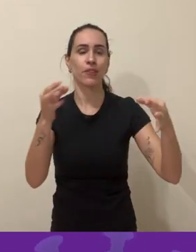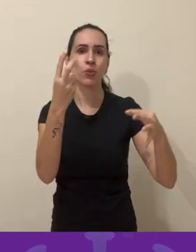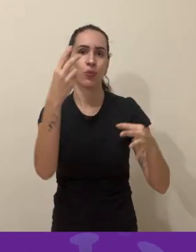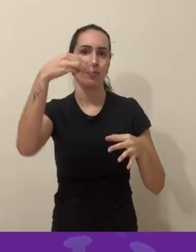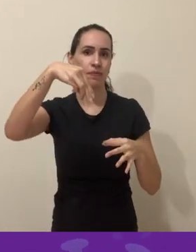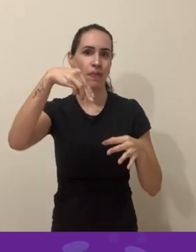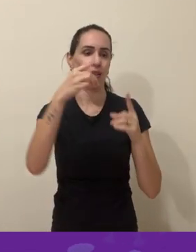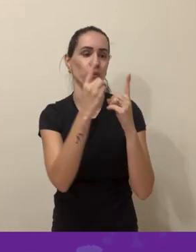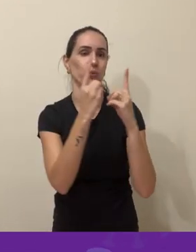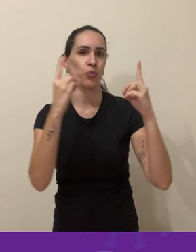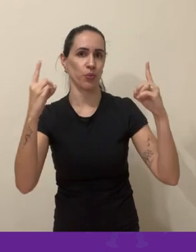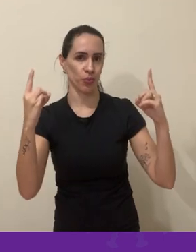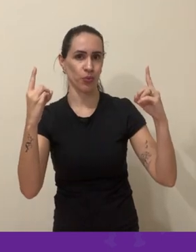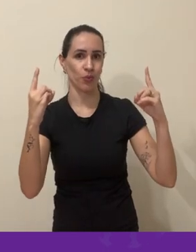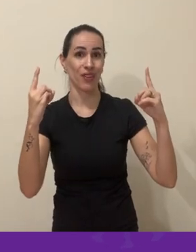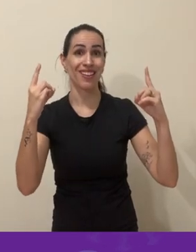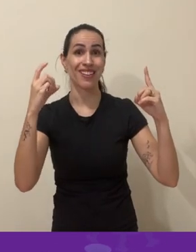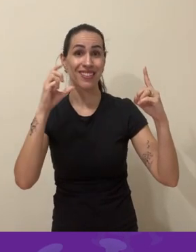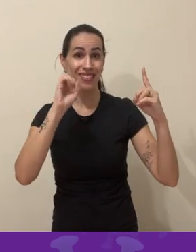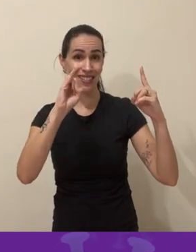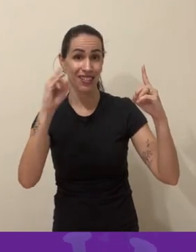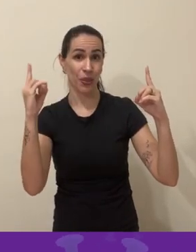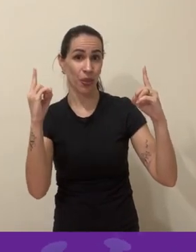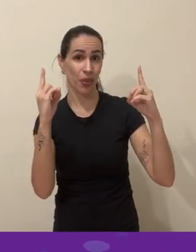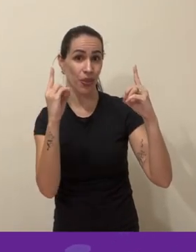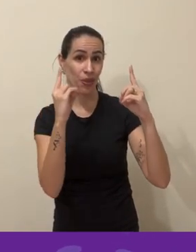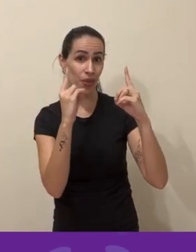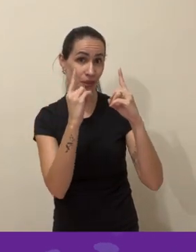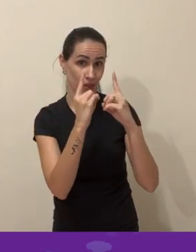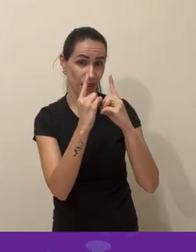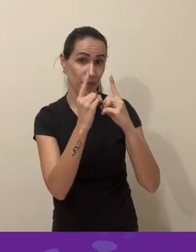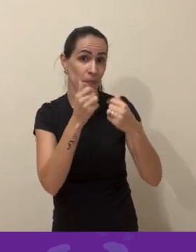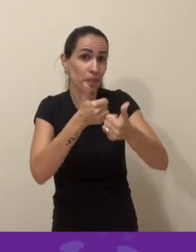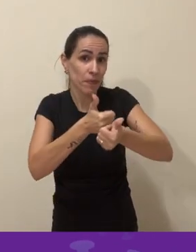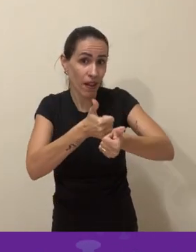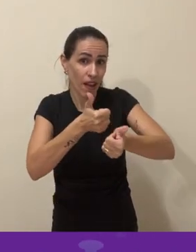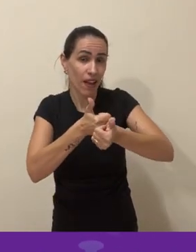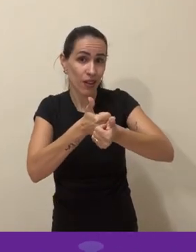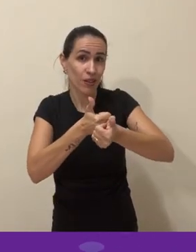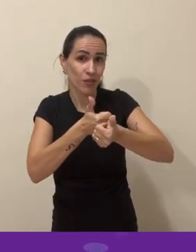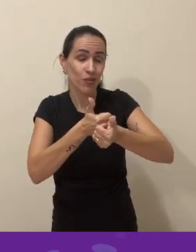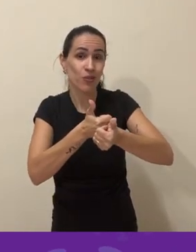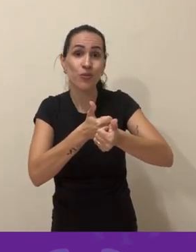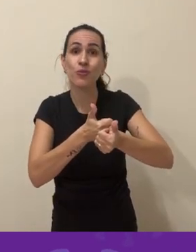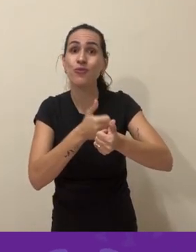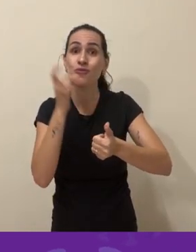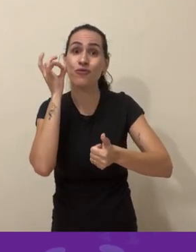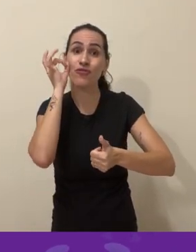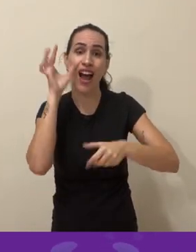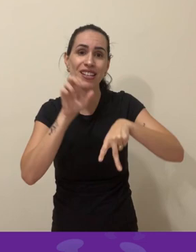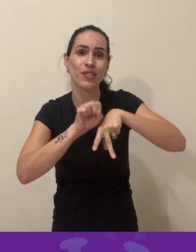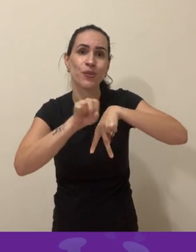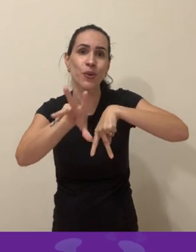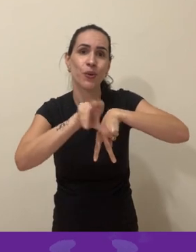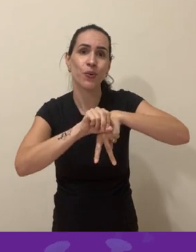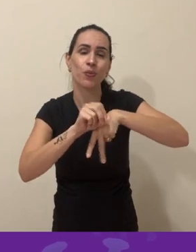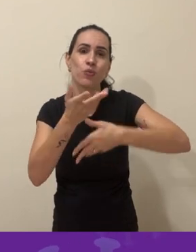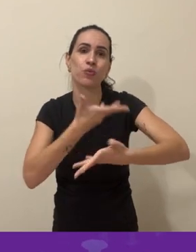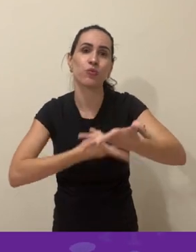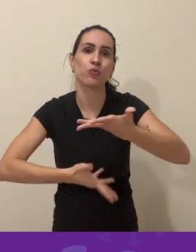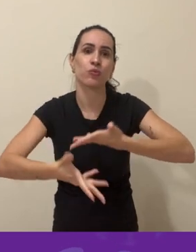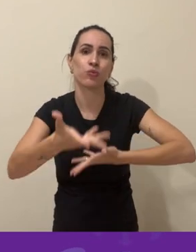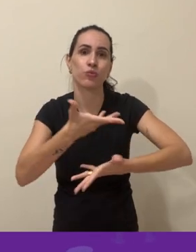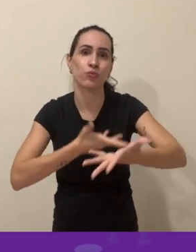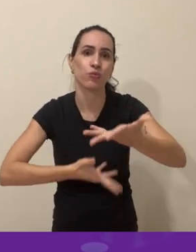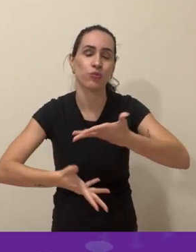pessoa. Quanto mais próximo de pessoas ficarmos, maior a chance de transmissão